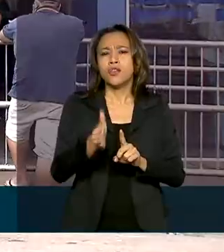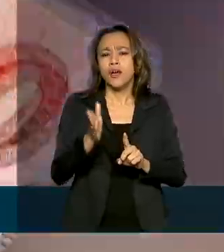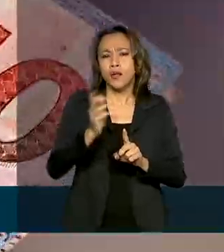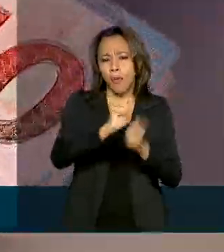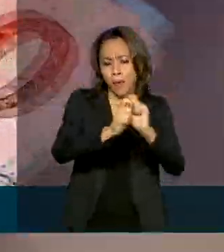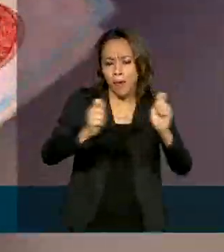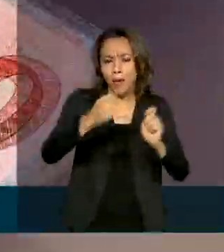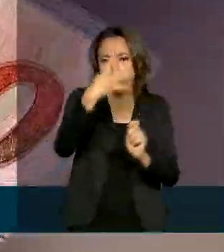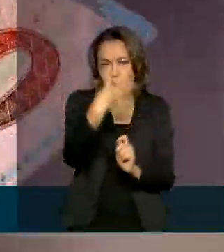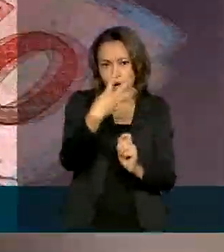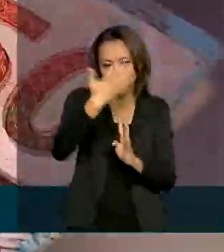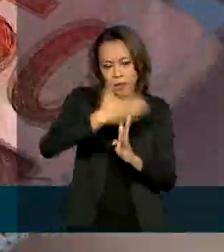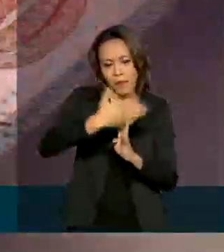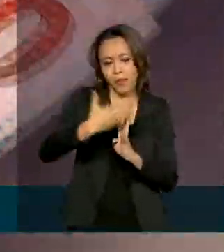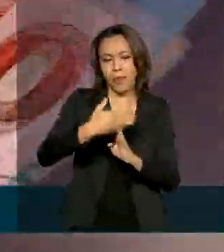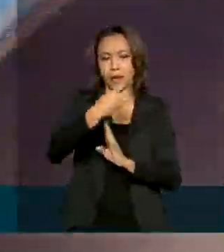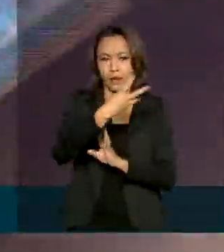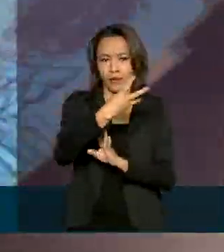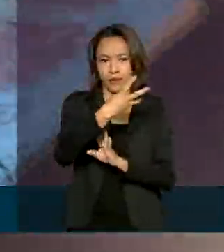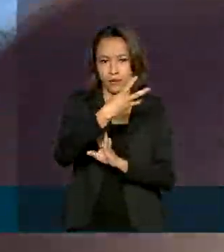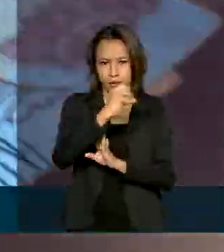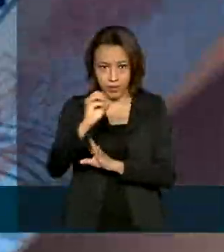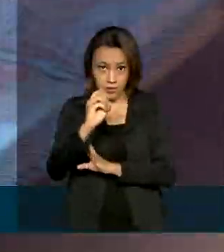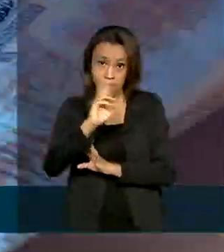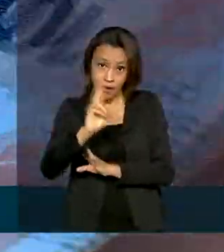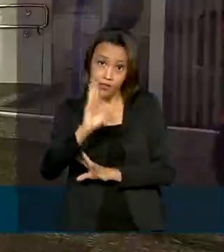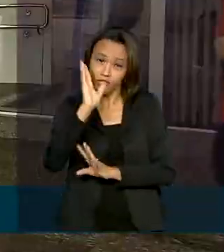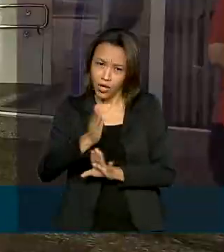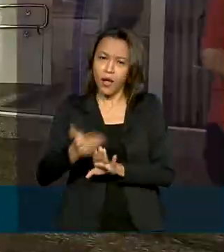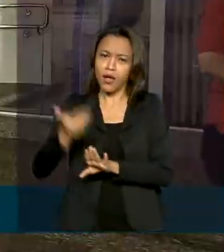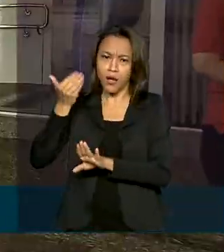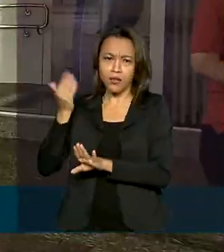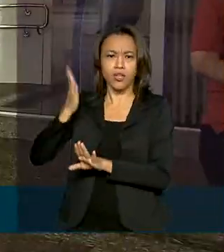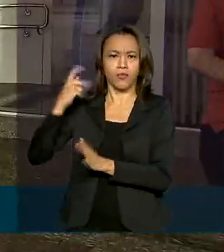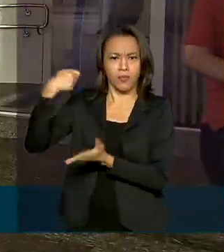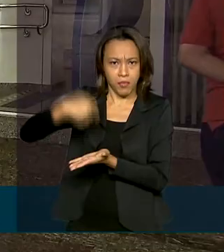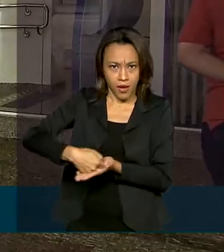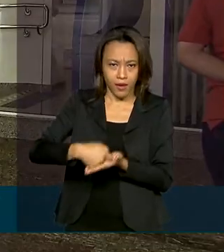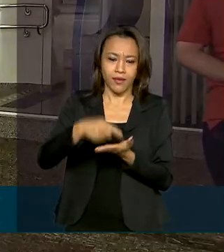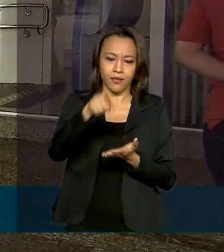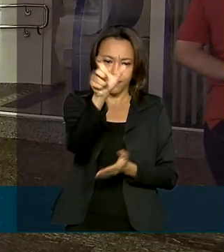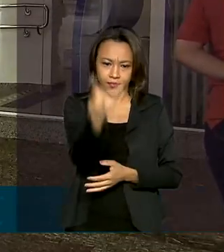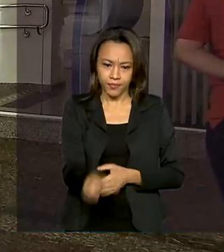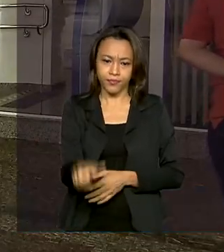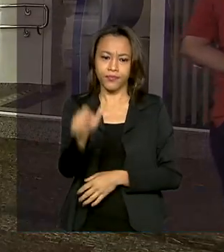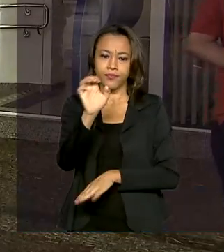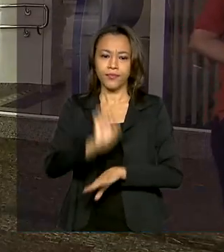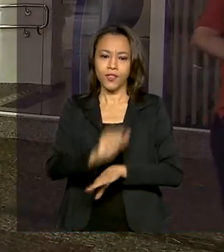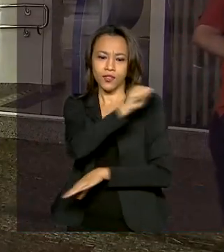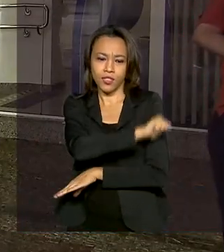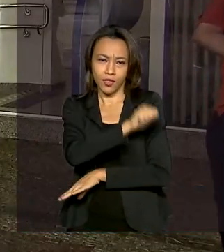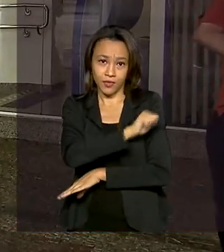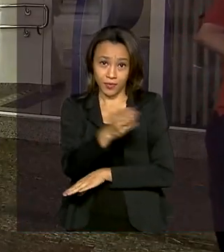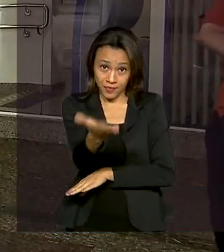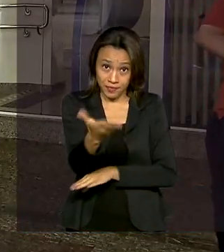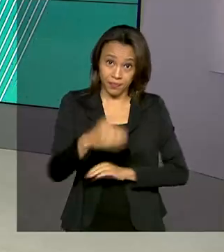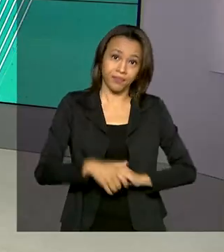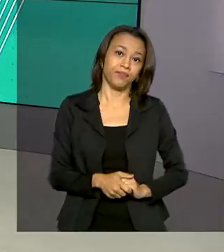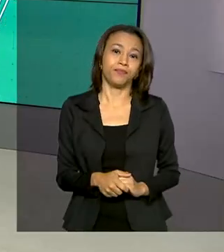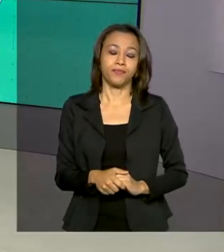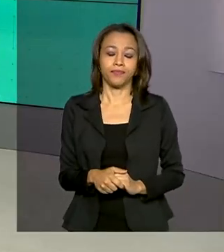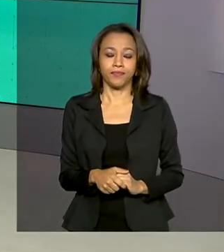de R$ 300,00, além das já pagas pelo programa. Do Rio de Janeiro, Cláudia Boiunga para o Governo Agora.